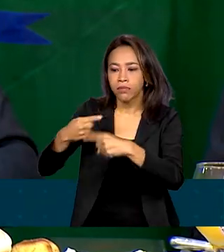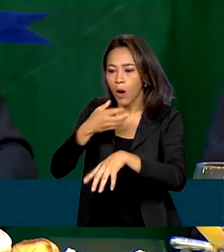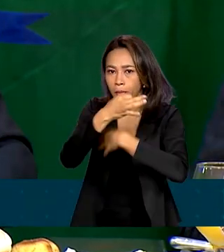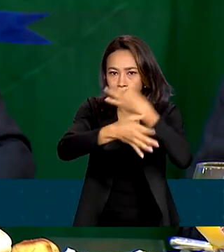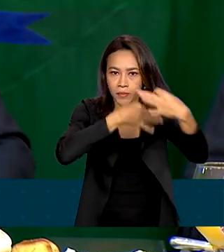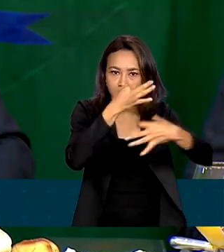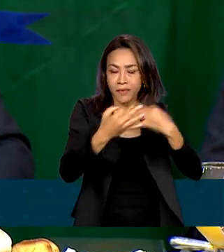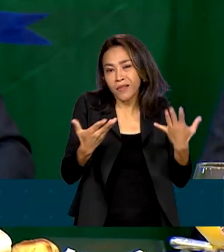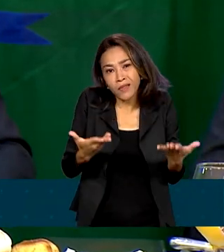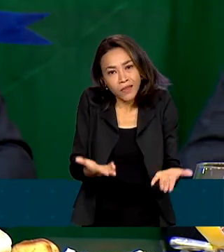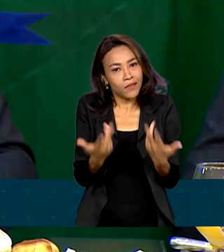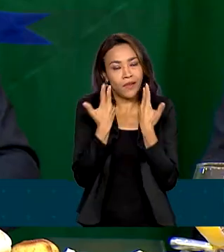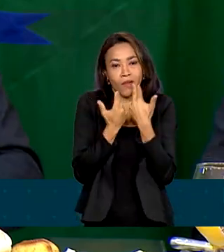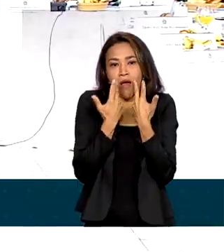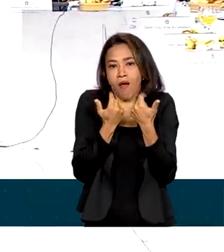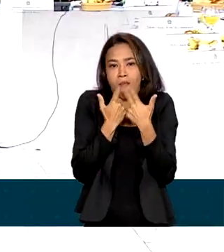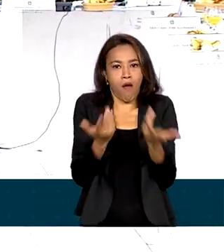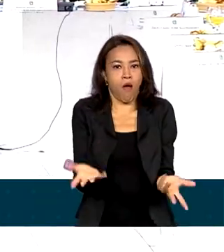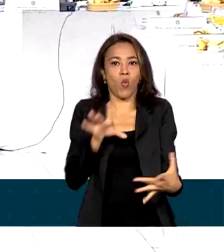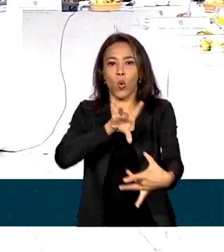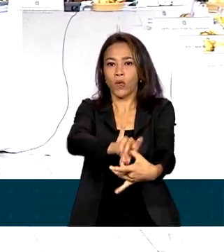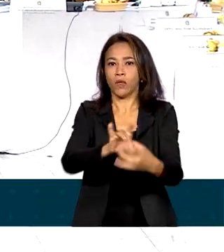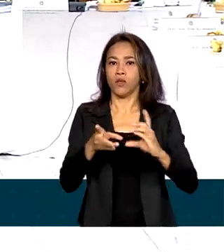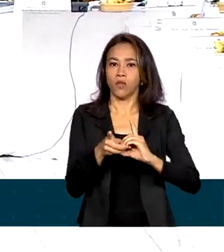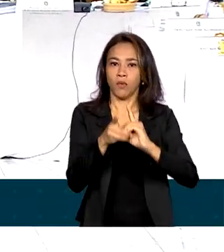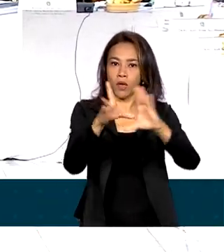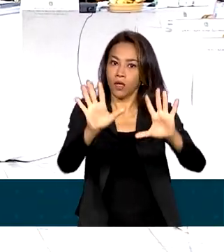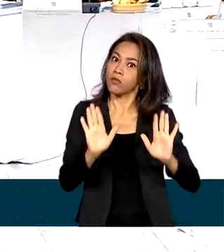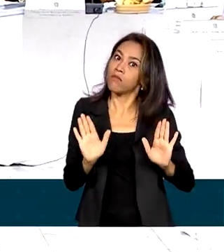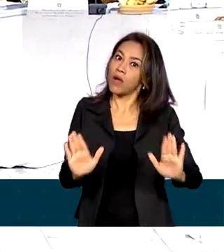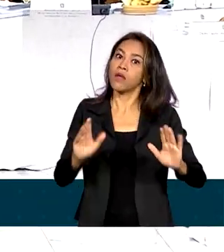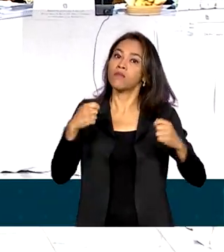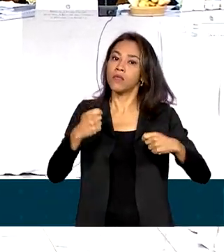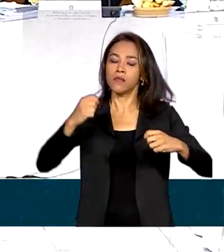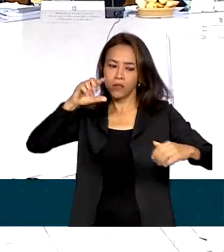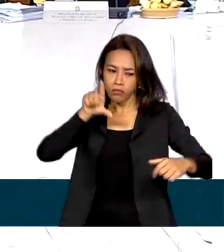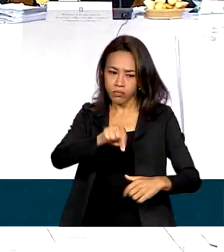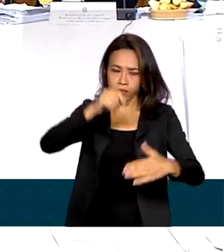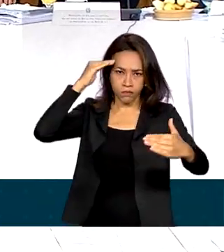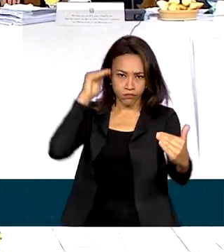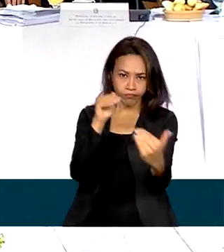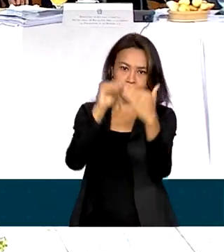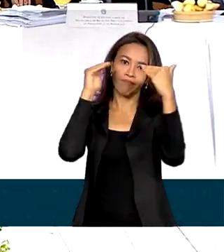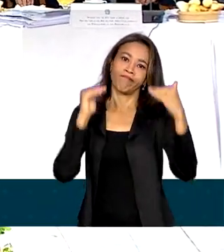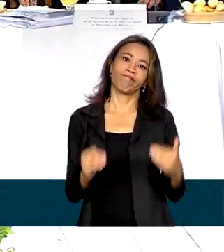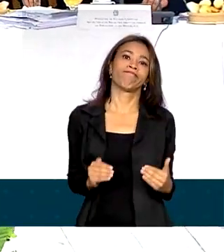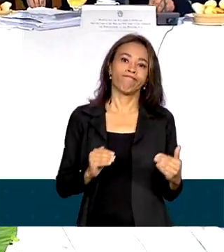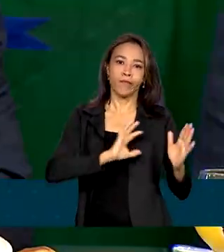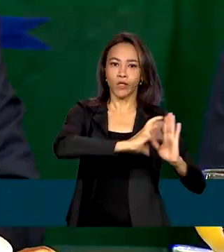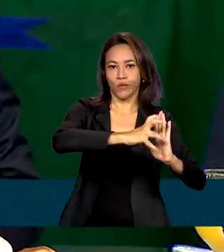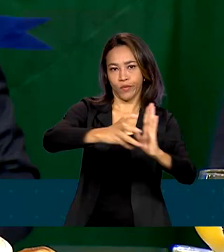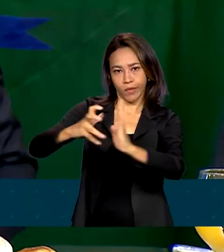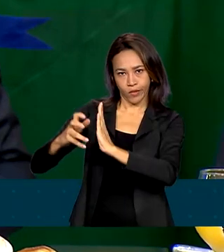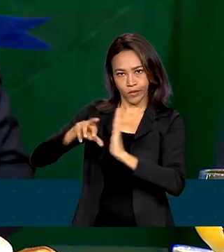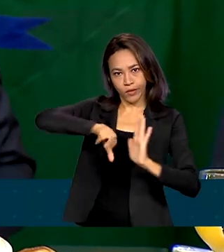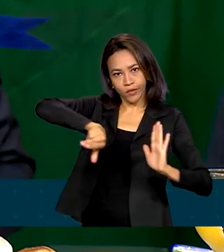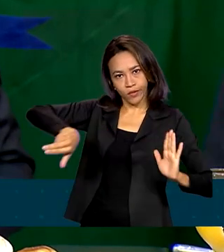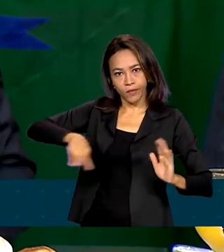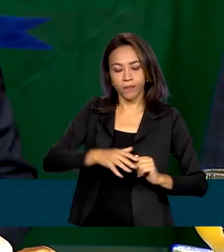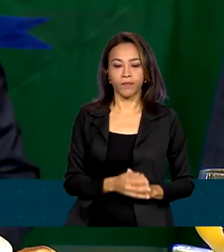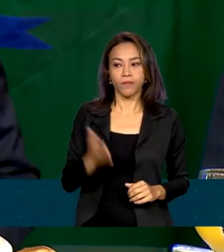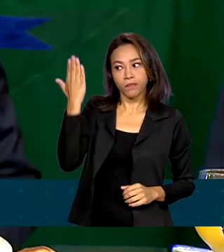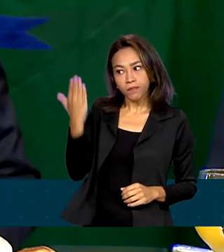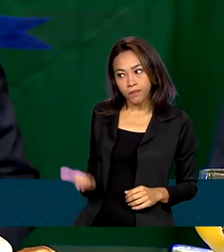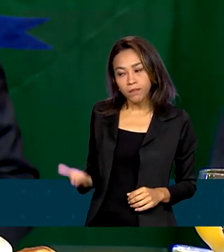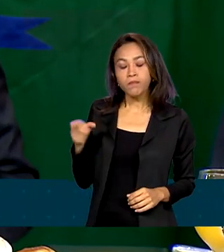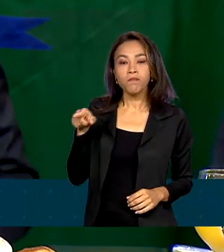parte do jogo democrático. Mas a harmonia precisa ser o foco na relação entre os partidos. O Padilha tem a